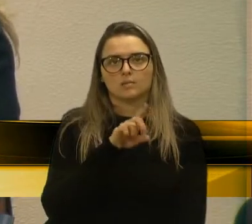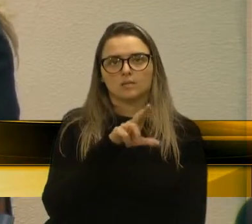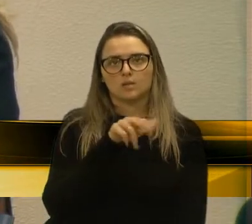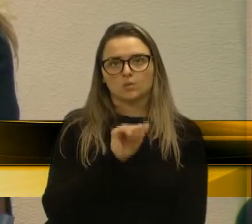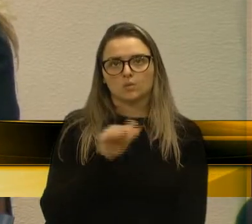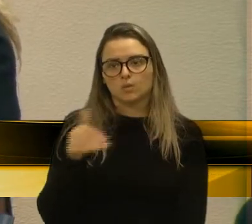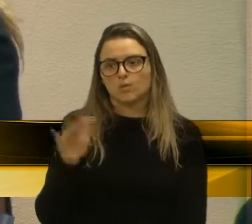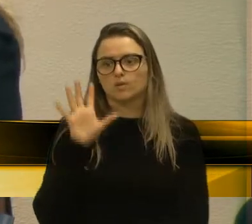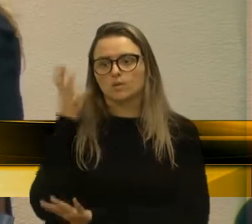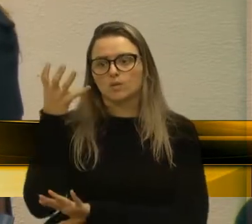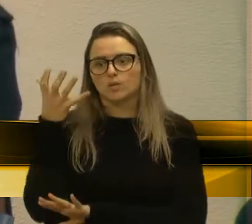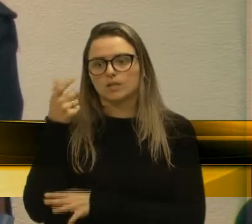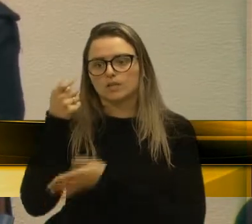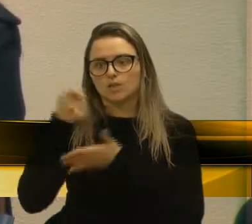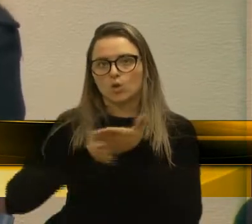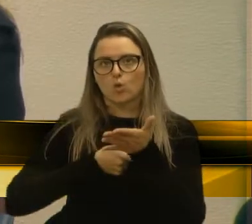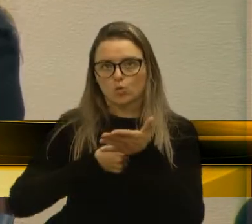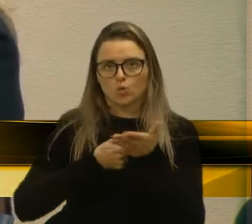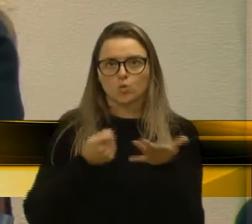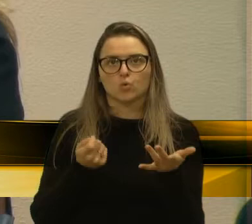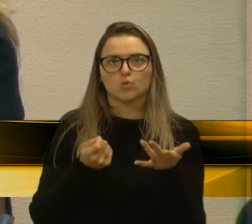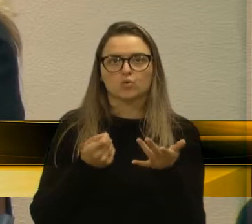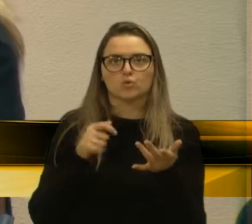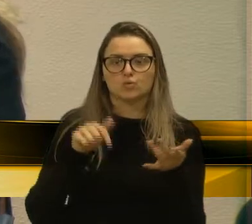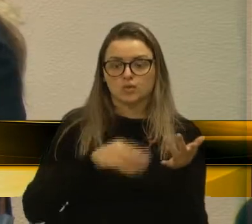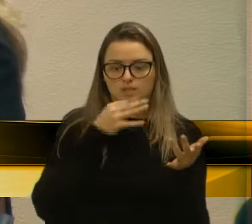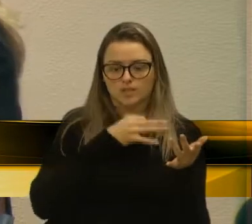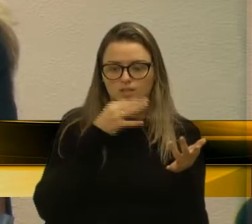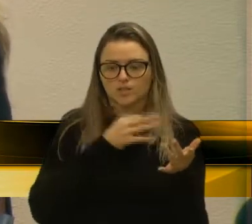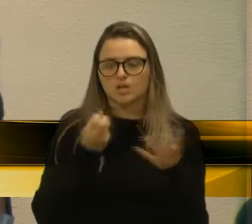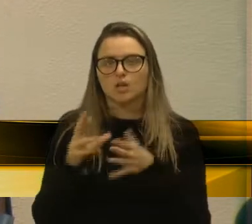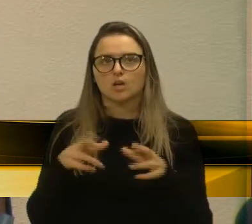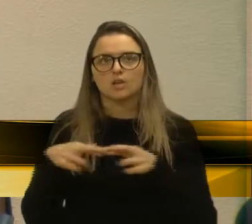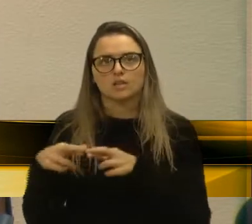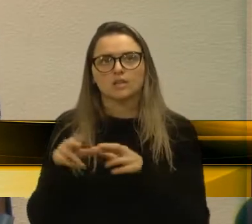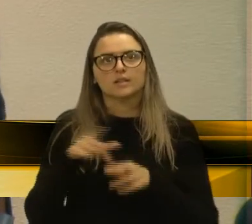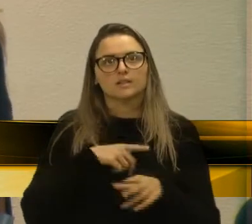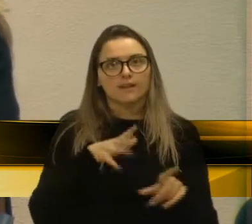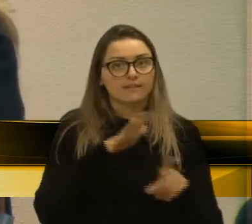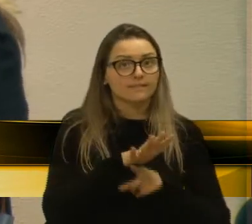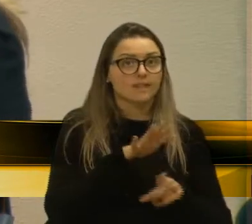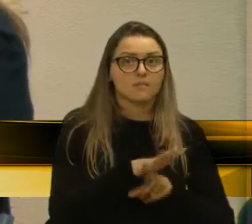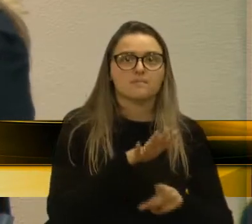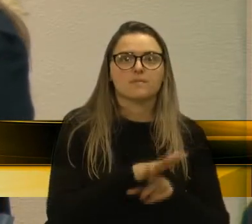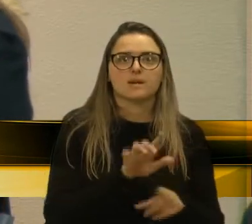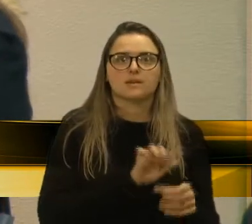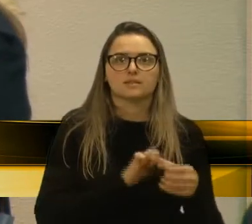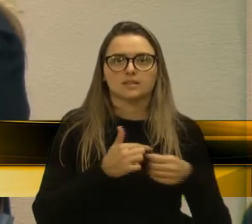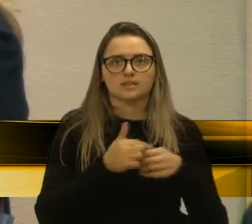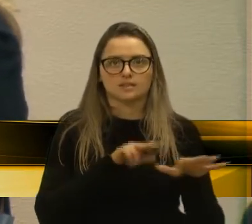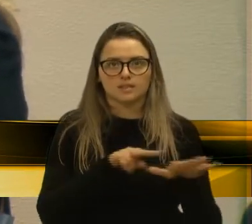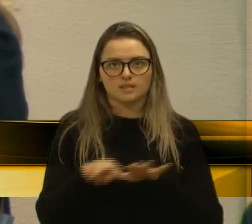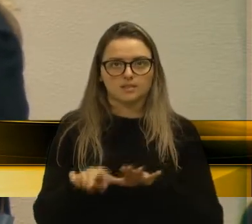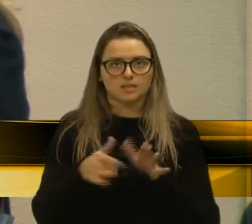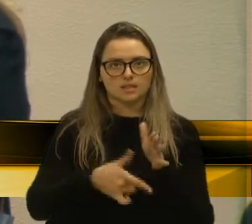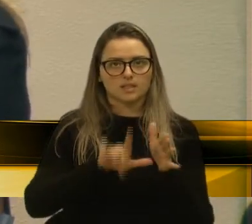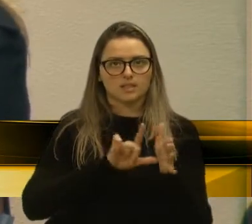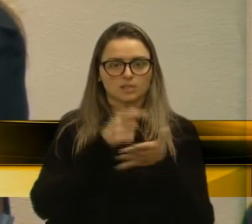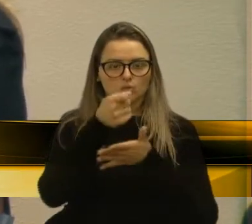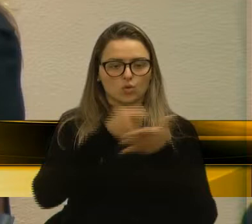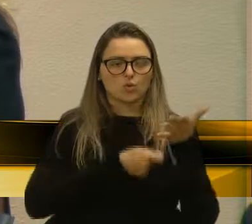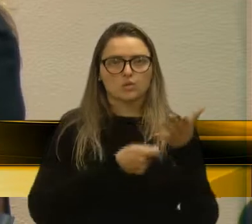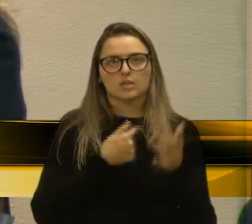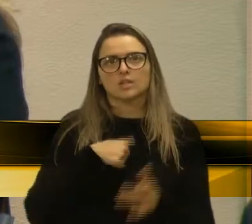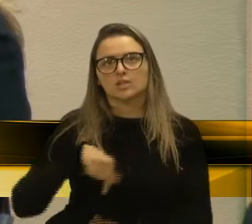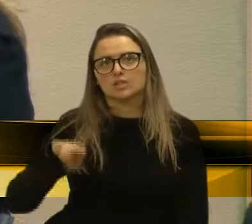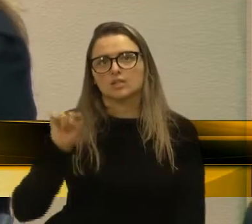público local ou regional, tem uma demanda na semana, nos dias que antecedem o concurso, de ir